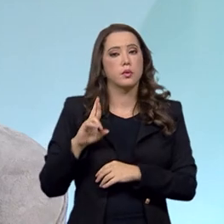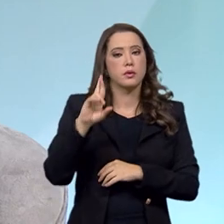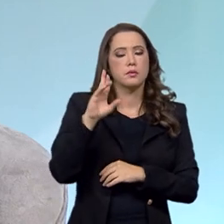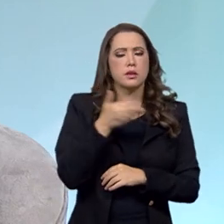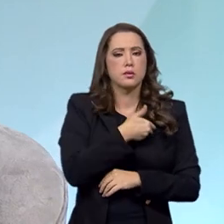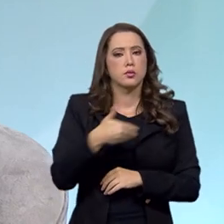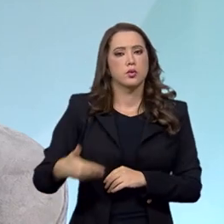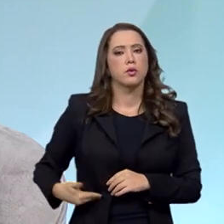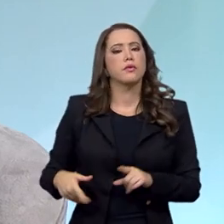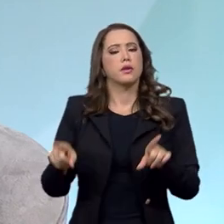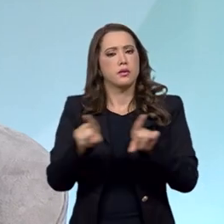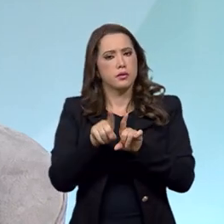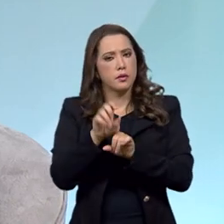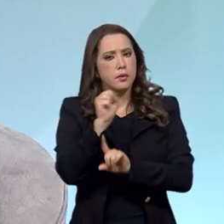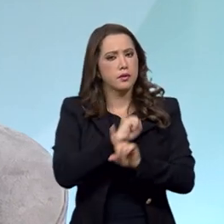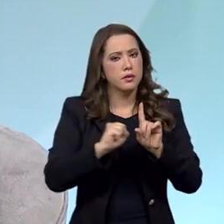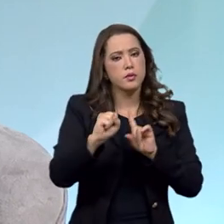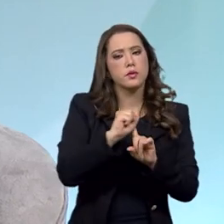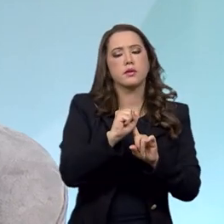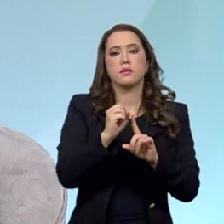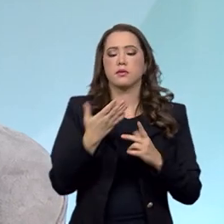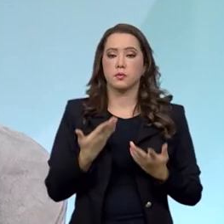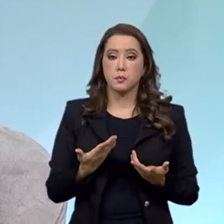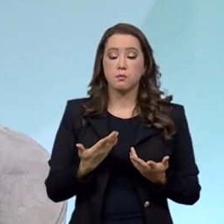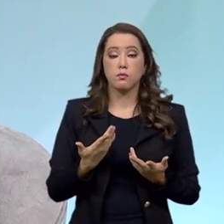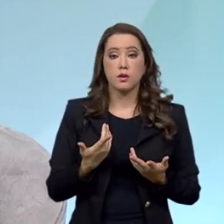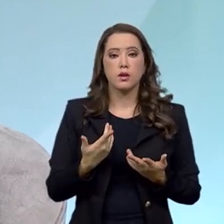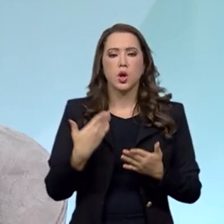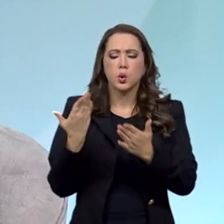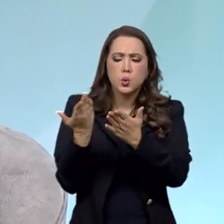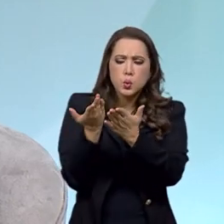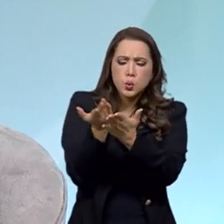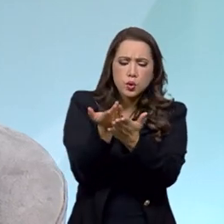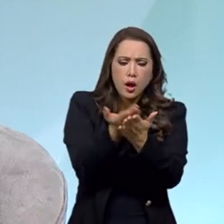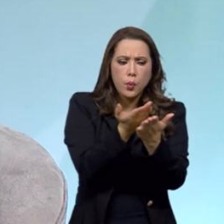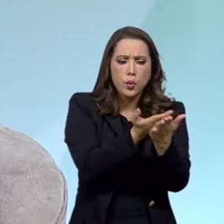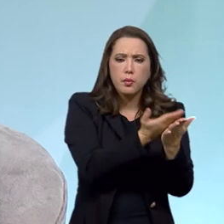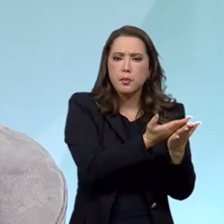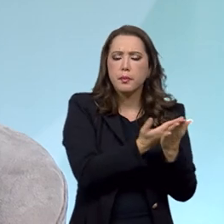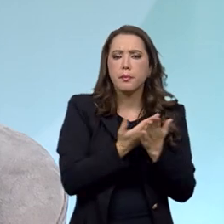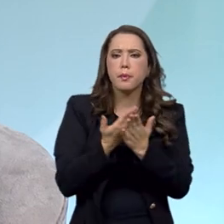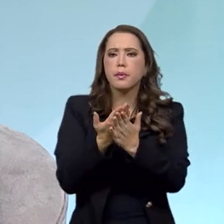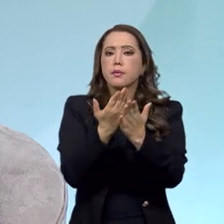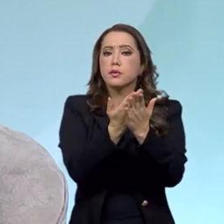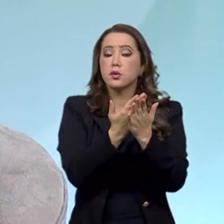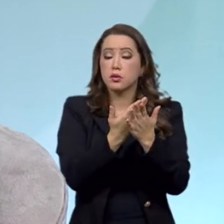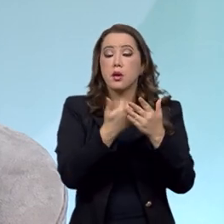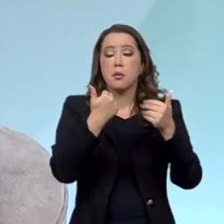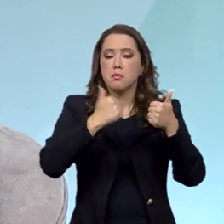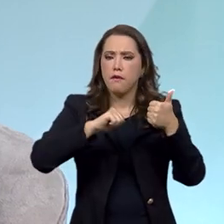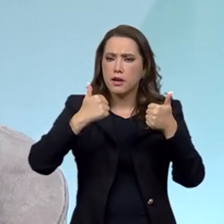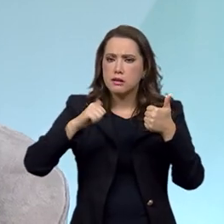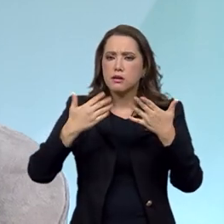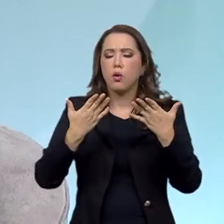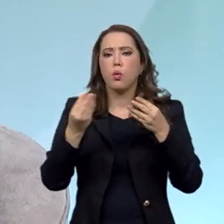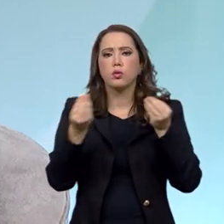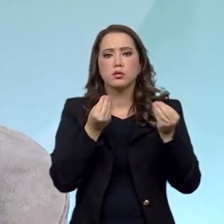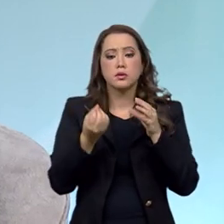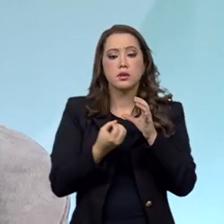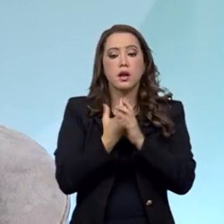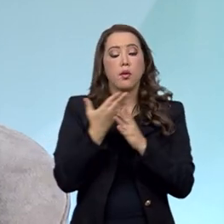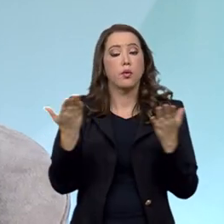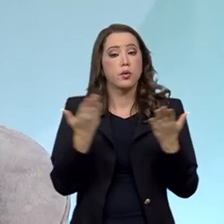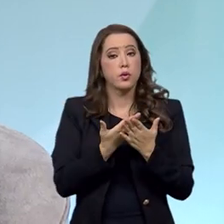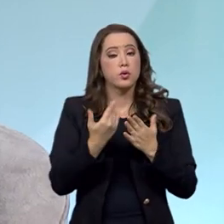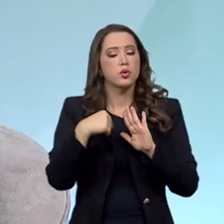governo e da sociedade civil, que se debruçou sobre esse modelo para construir o que seria o